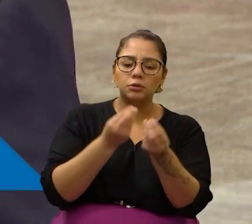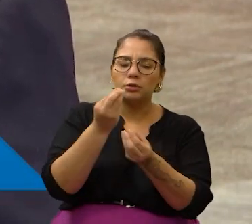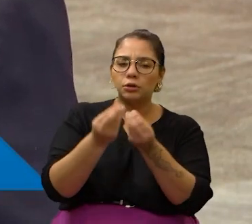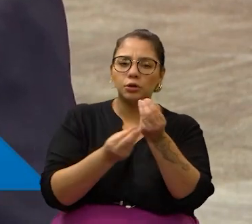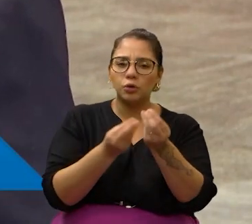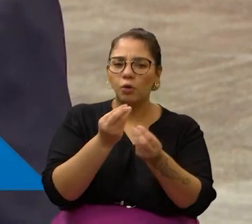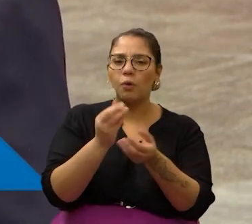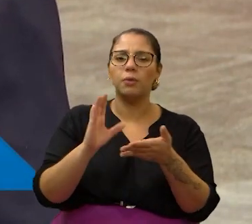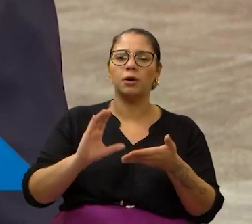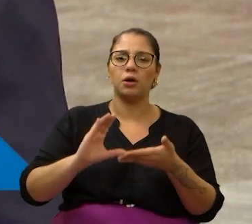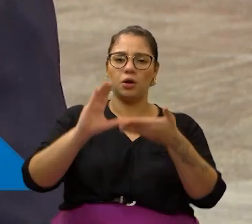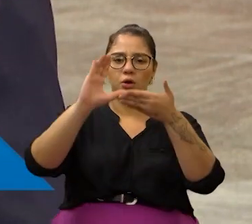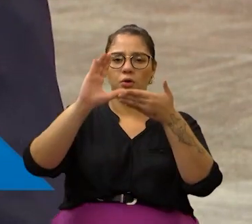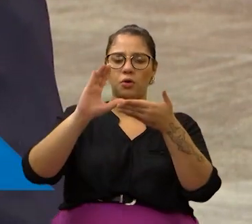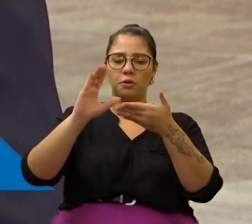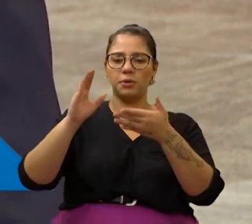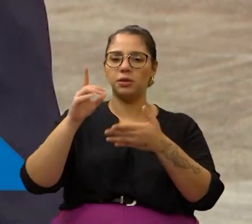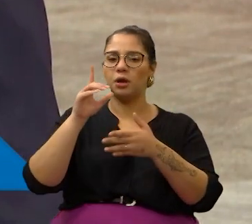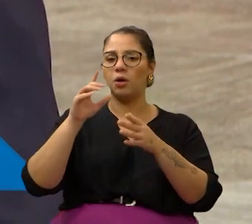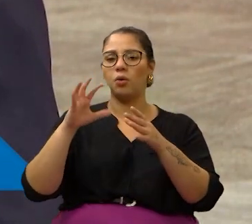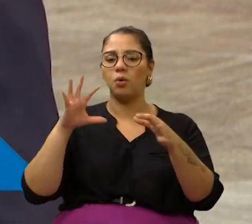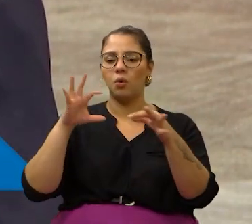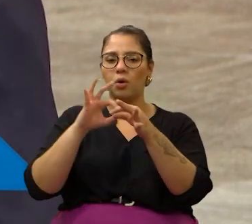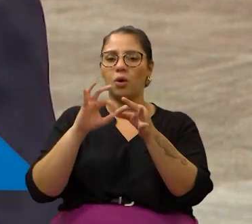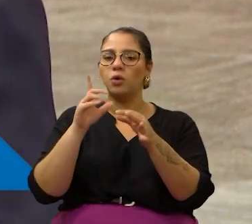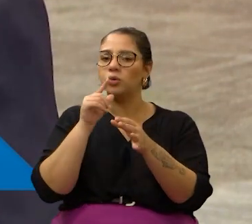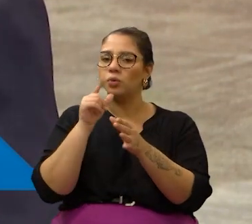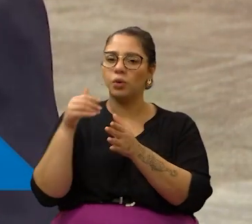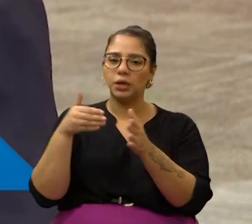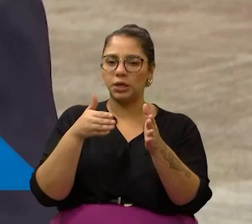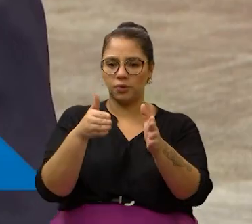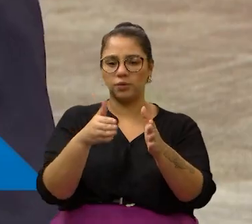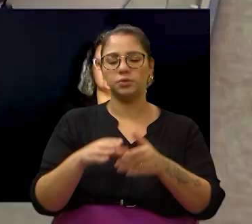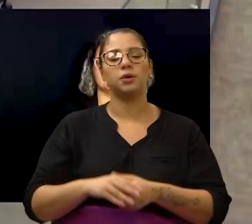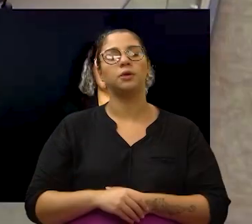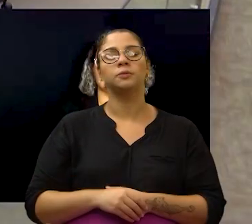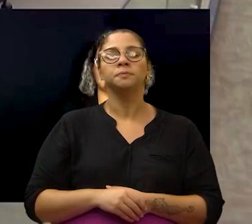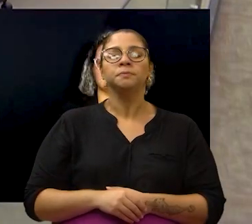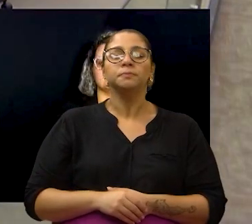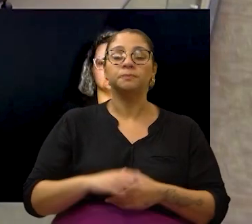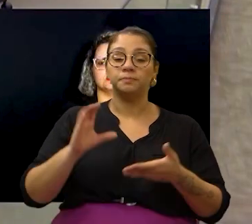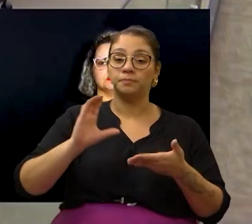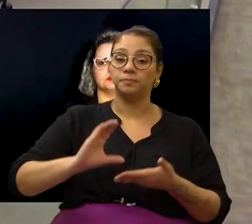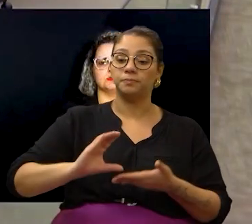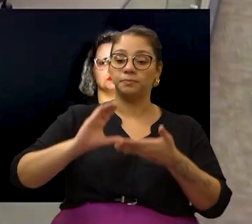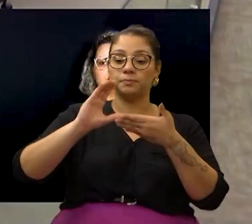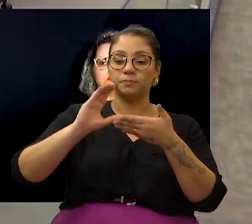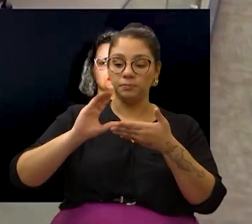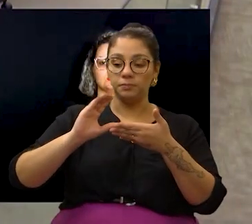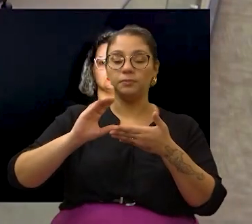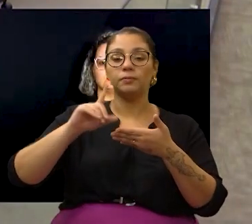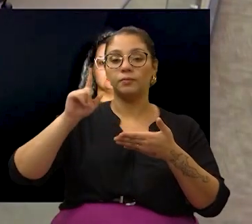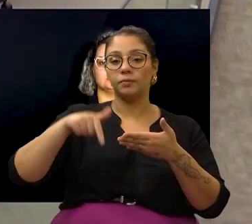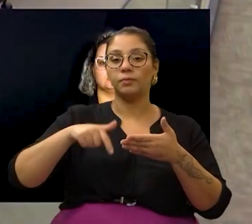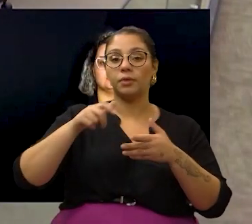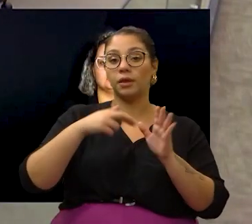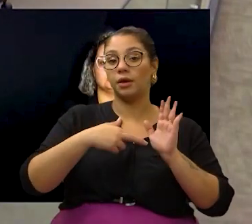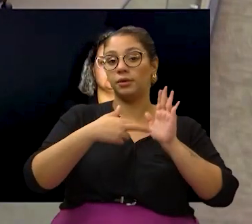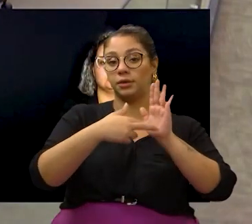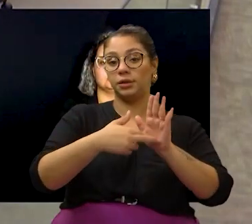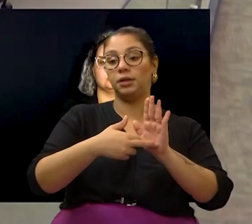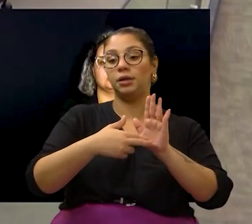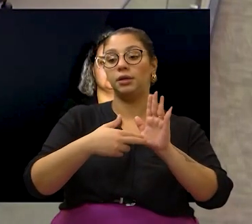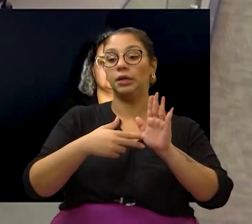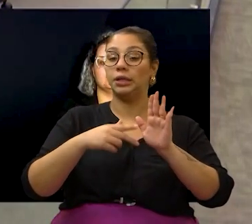recursos do Comitê das Bacias dos Rios Piracicaba e Capivari e Jundiaí. O Conselho Fiscal é composto por representantes